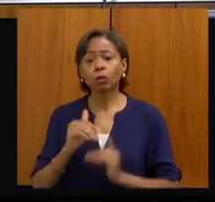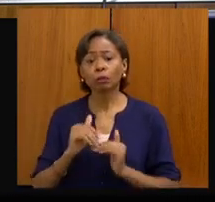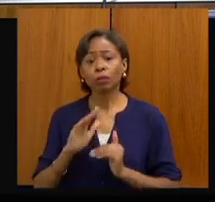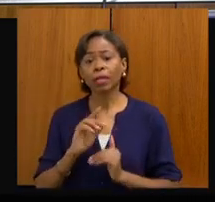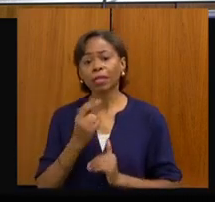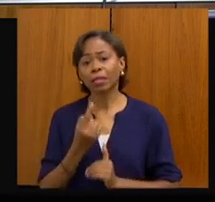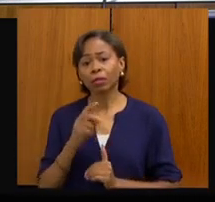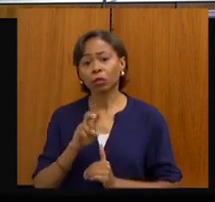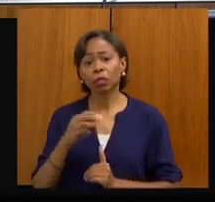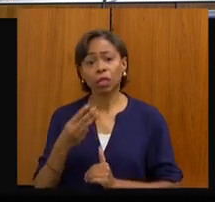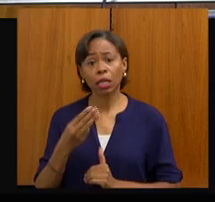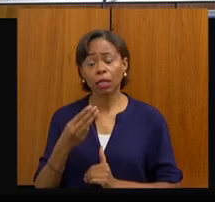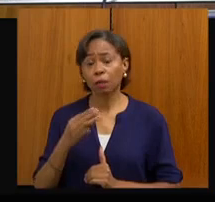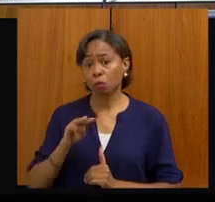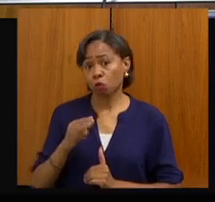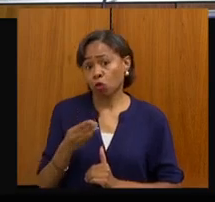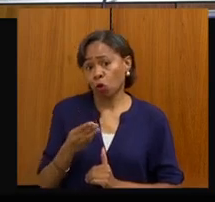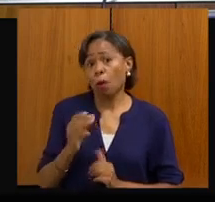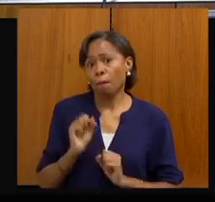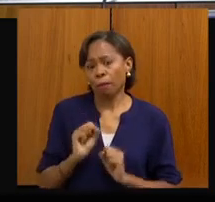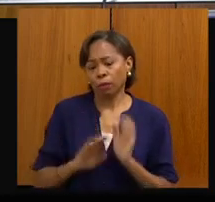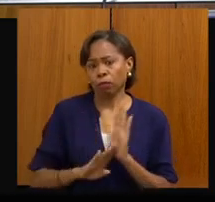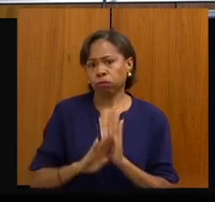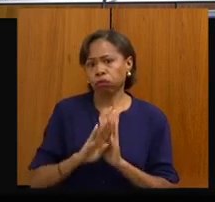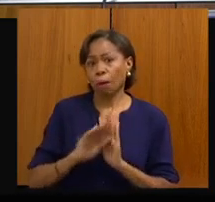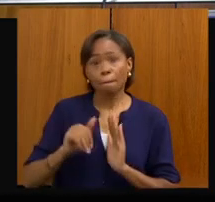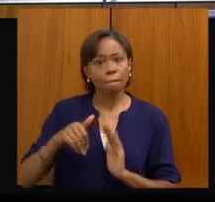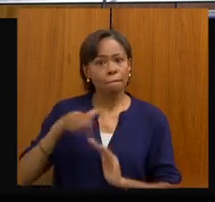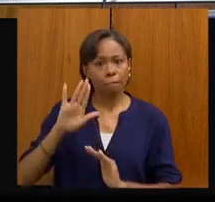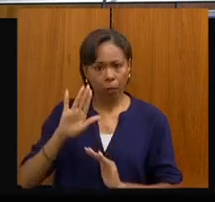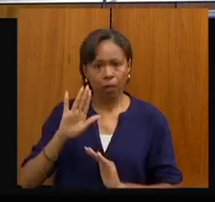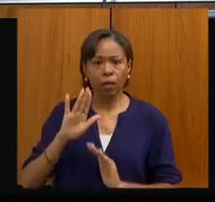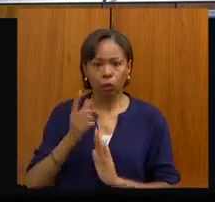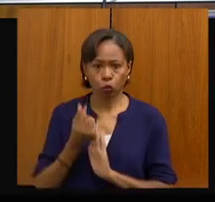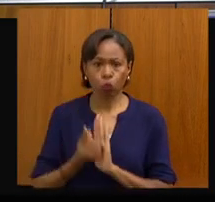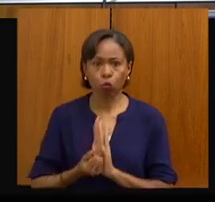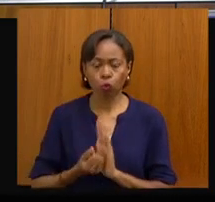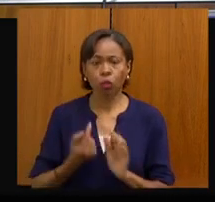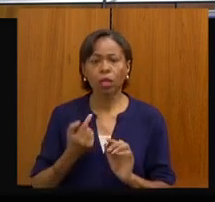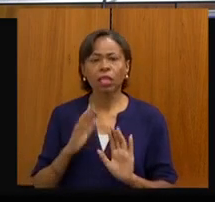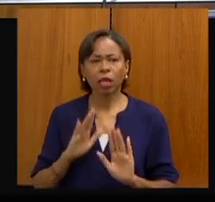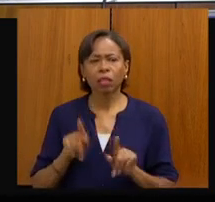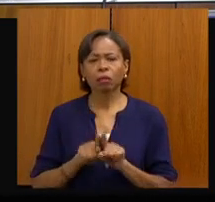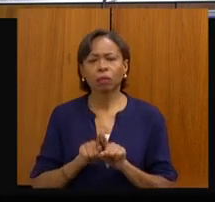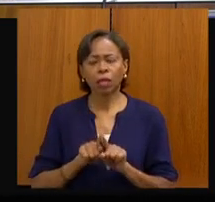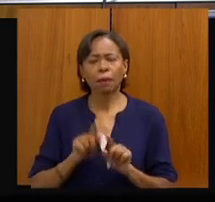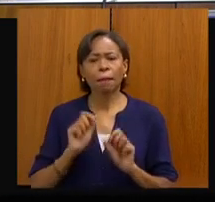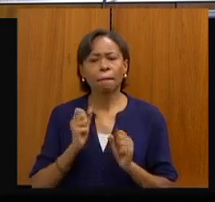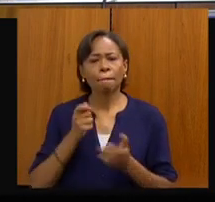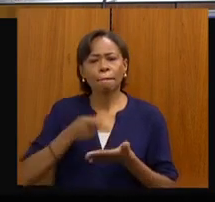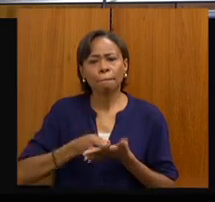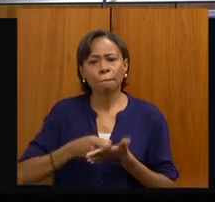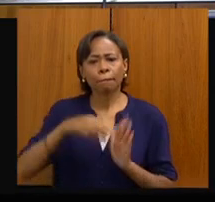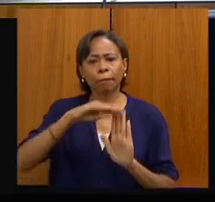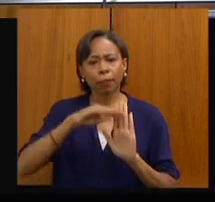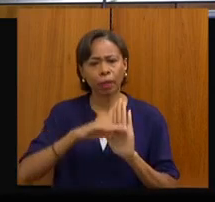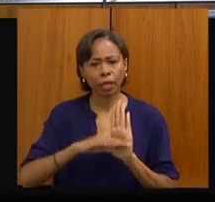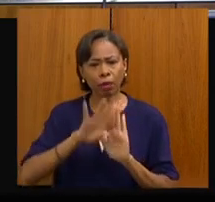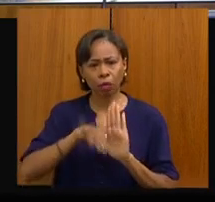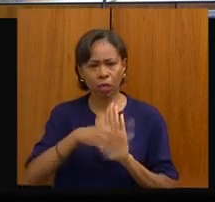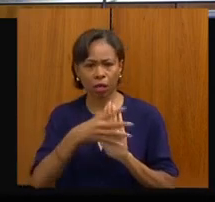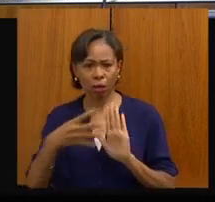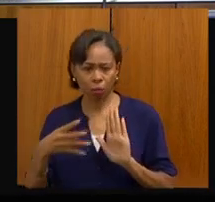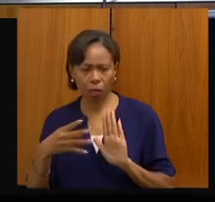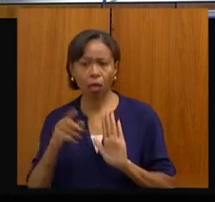milhões, podendo aumentar ainda mais o recurso. A gente paga aí até uma tabela, ou isso, Batista, o deputado, o presidente vai